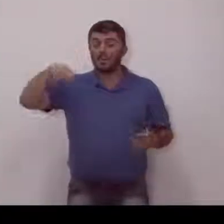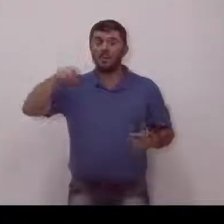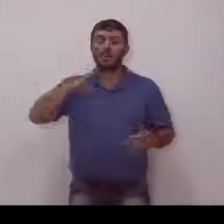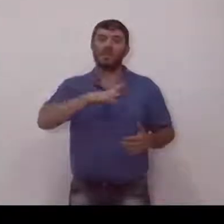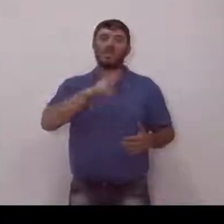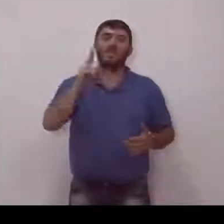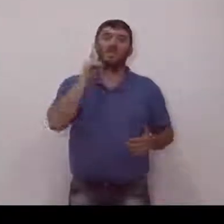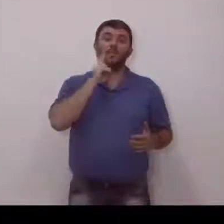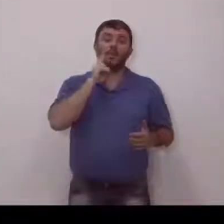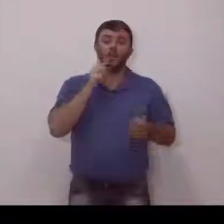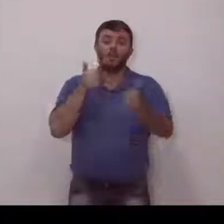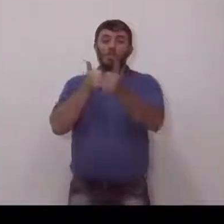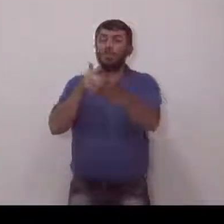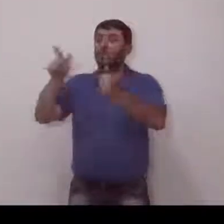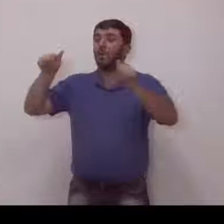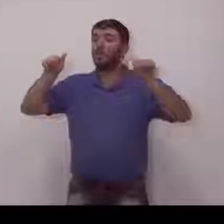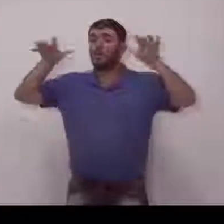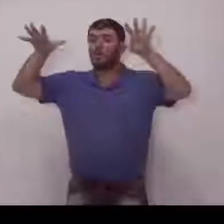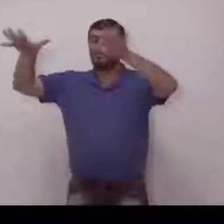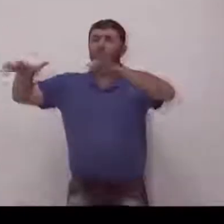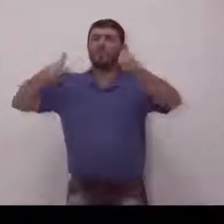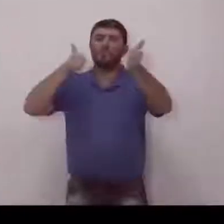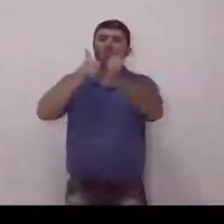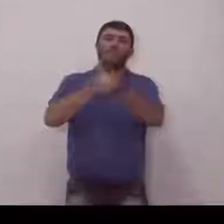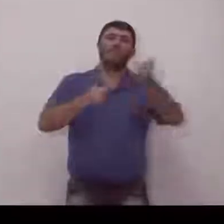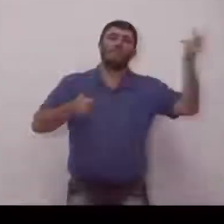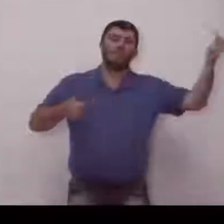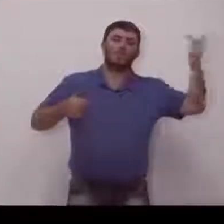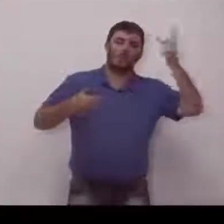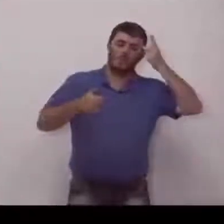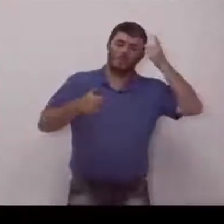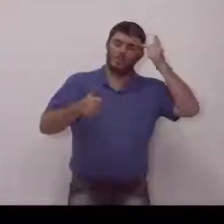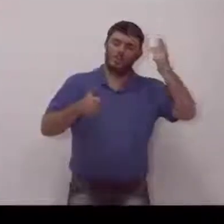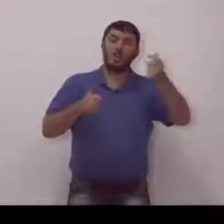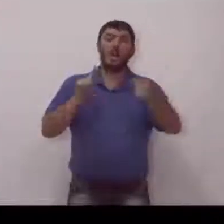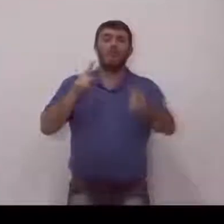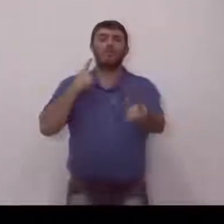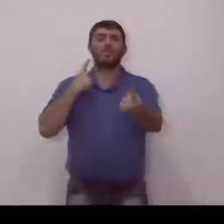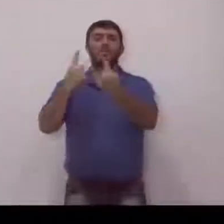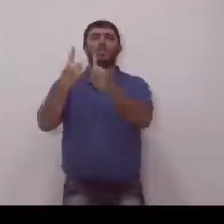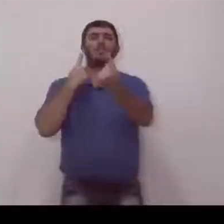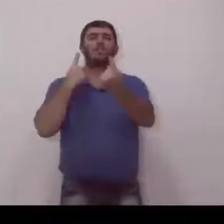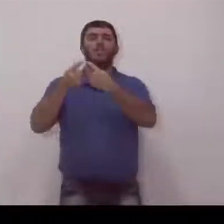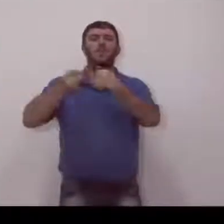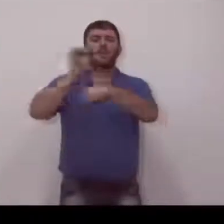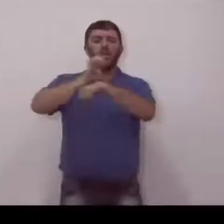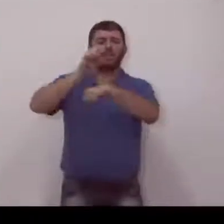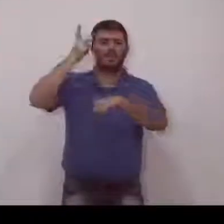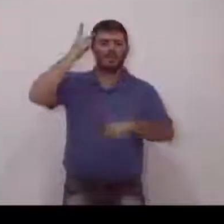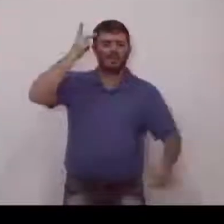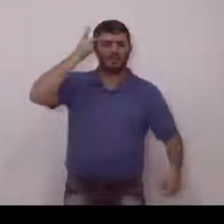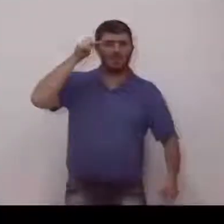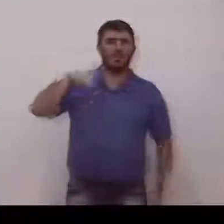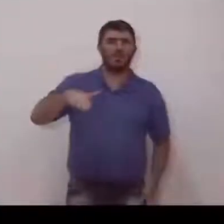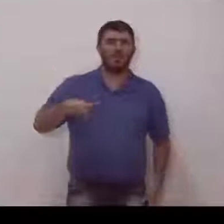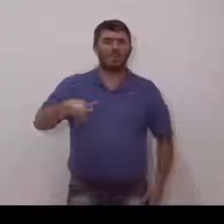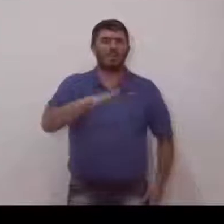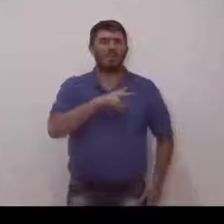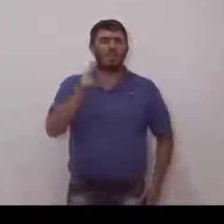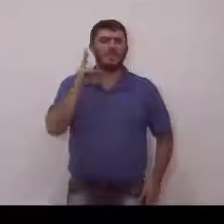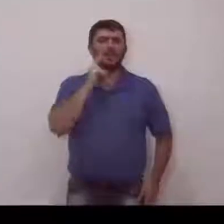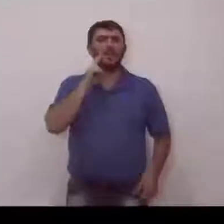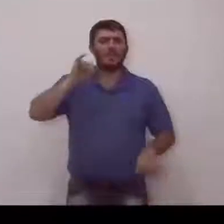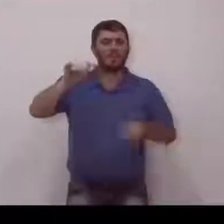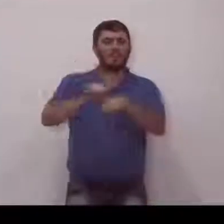muito próxima ao aeroporto, muito próxima a São Paulo, muito próxima às principais rodovias do Estado. Então, aqui é realmente um lugar